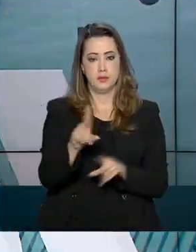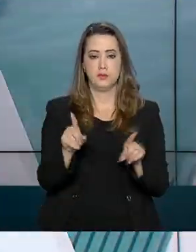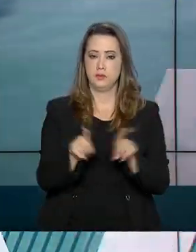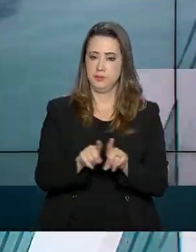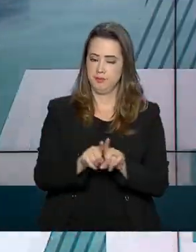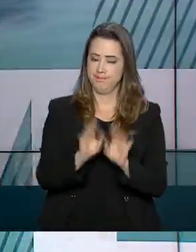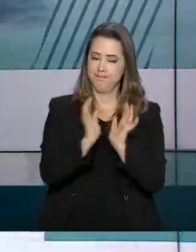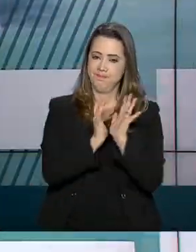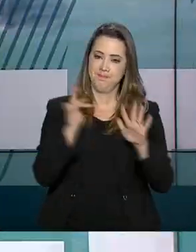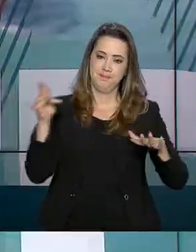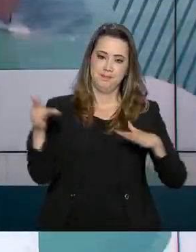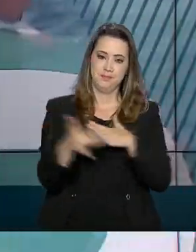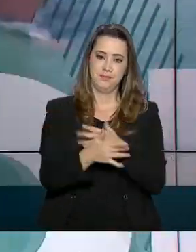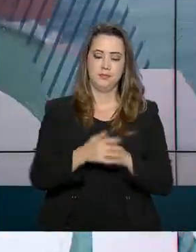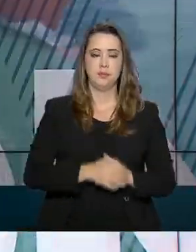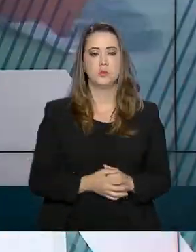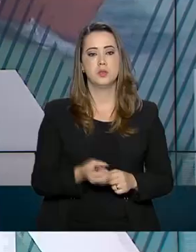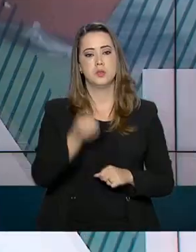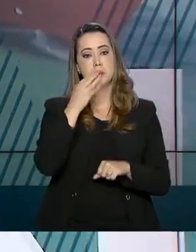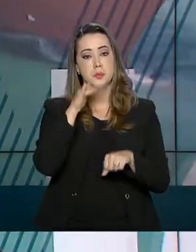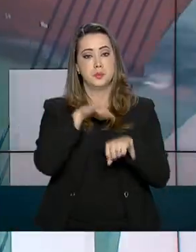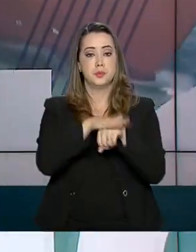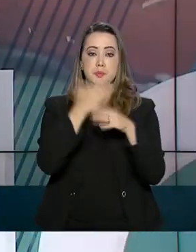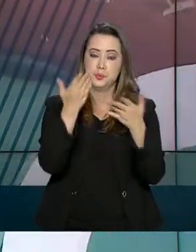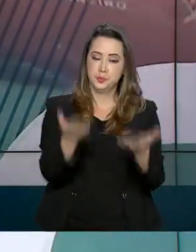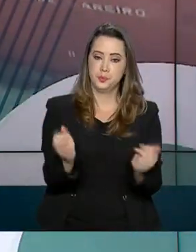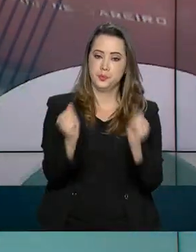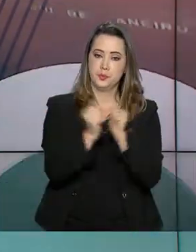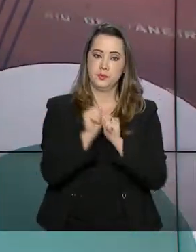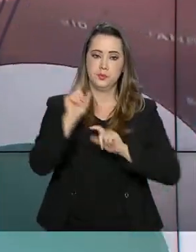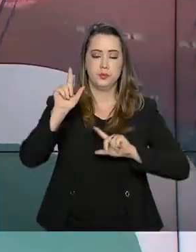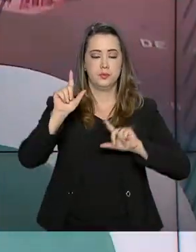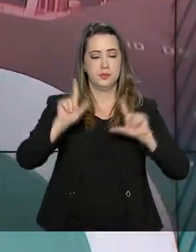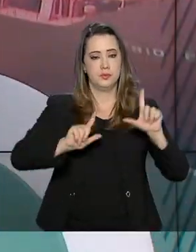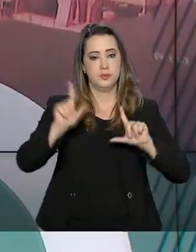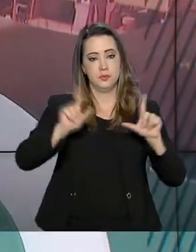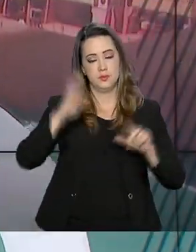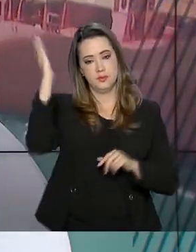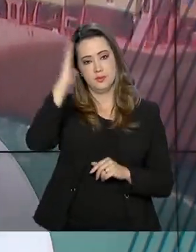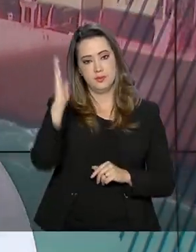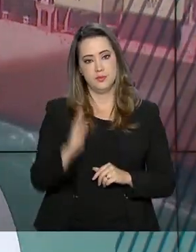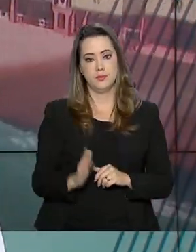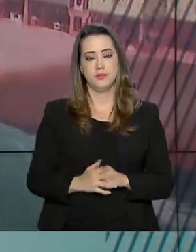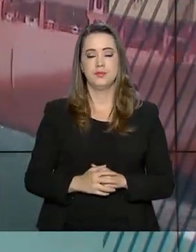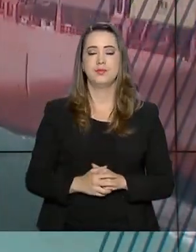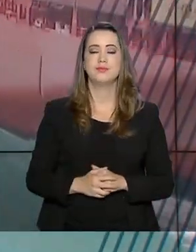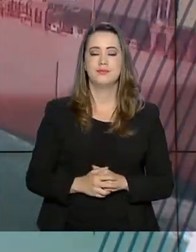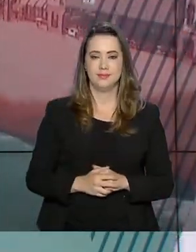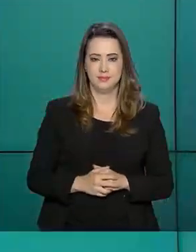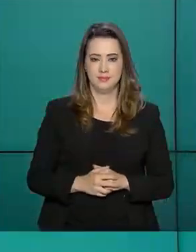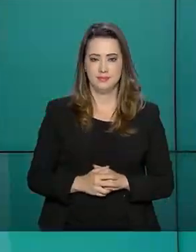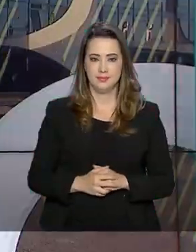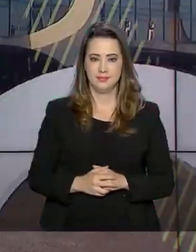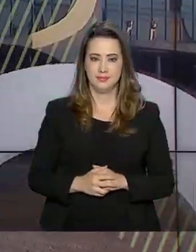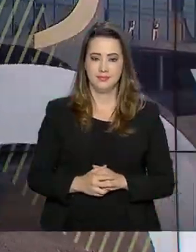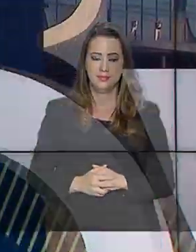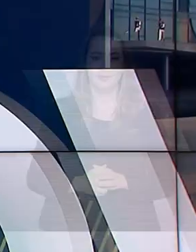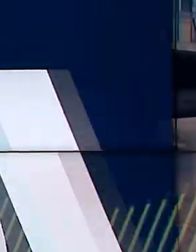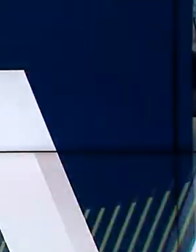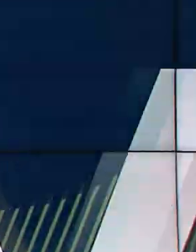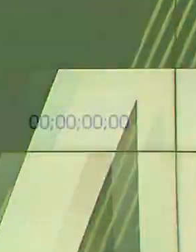Acompanhe a gente também pelas redes sociais. Uma boa noite para você e continue agora com a programação da TV Brasil.